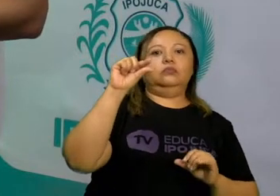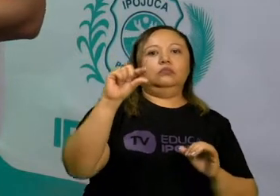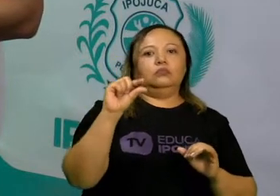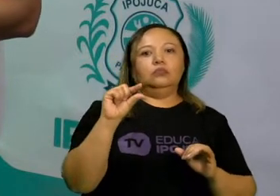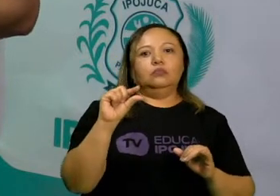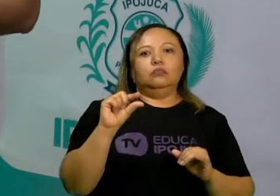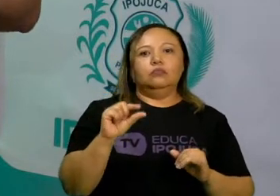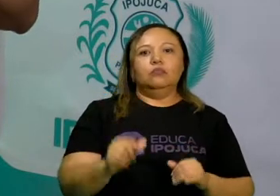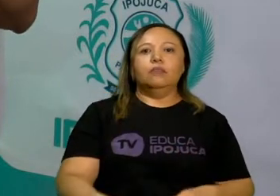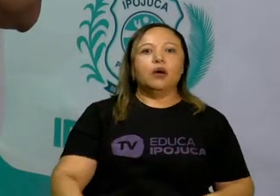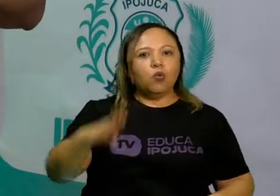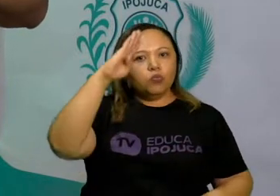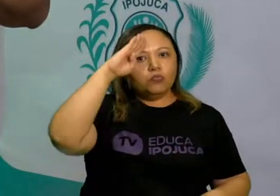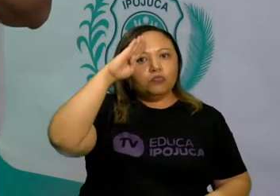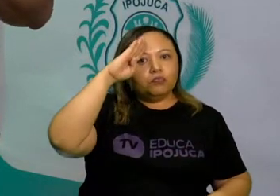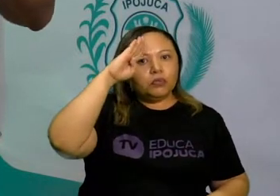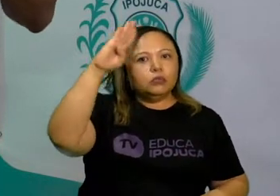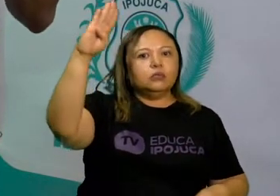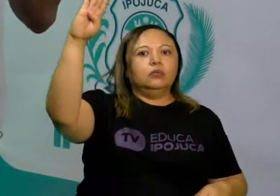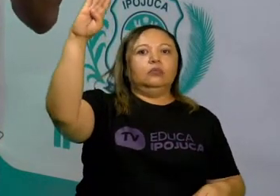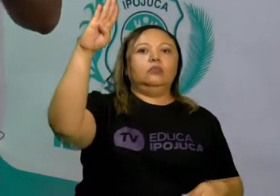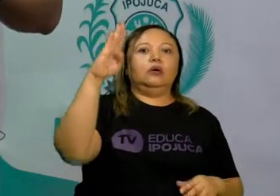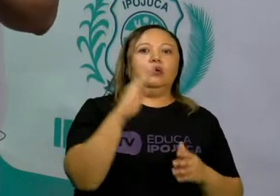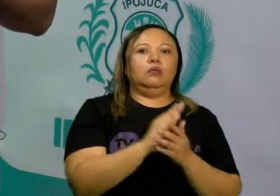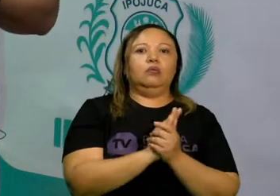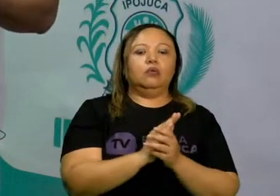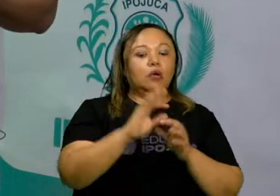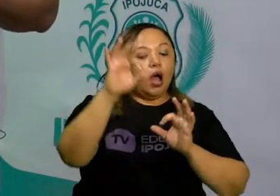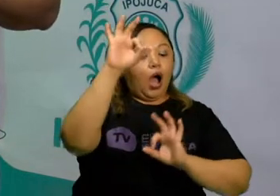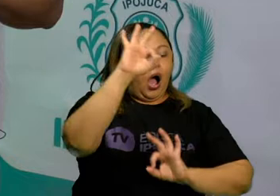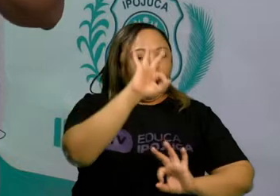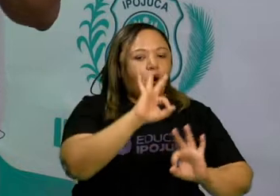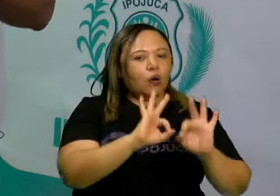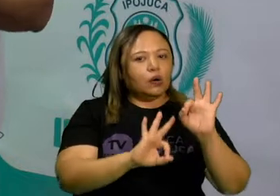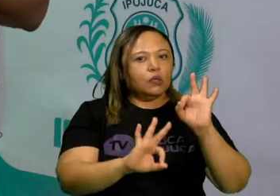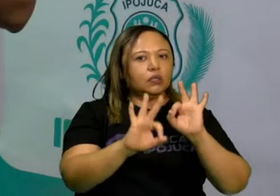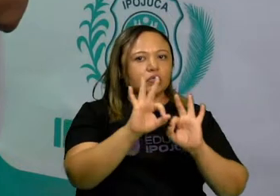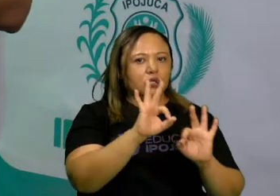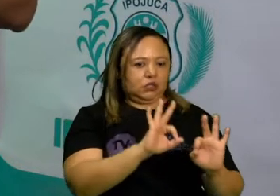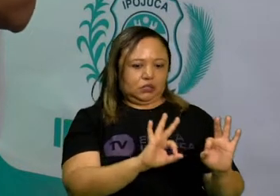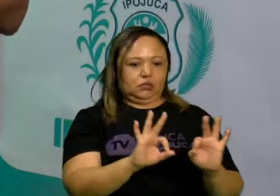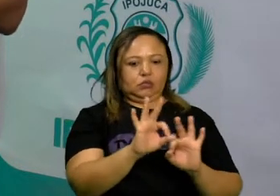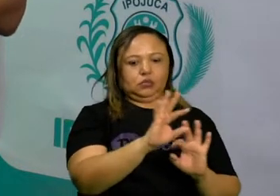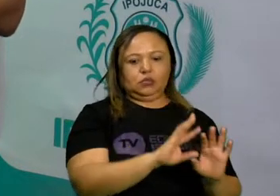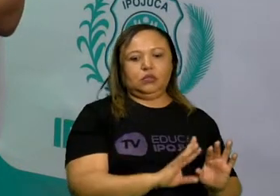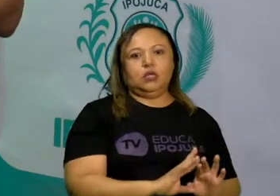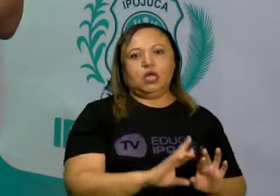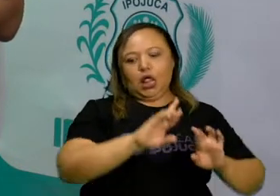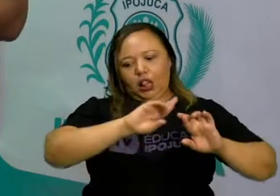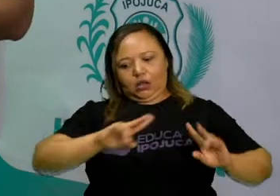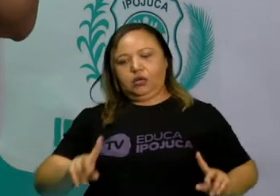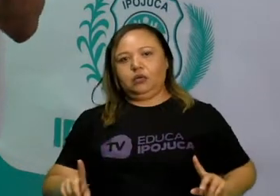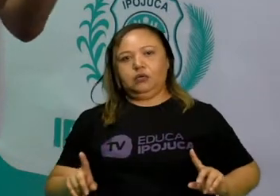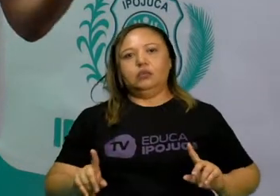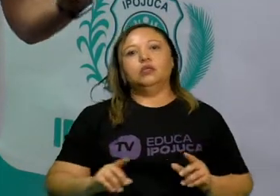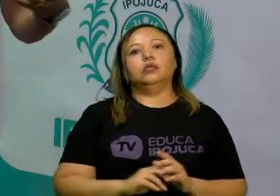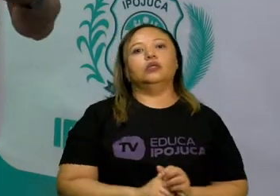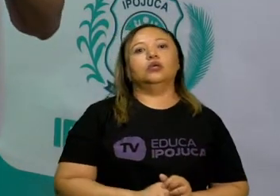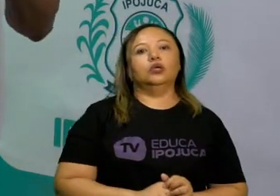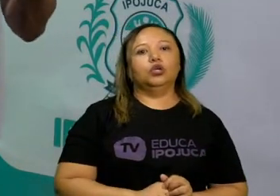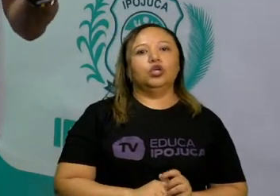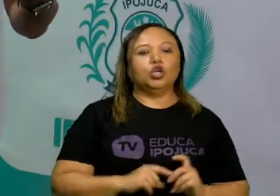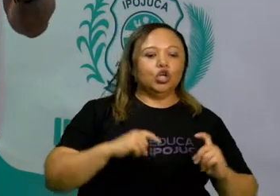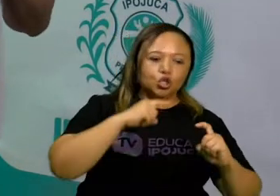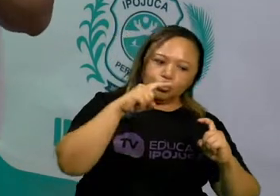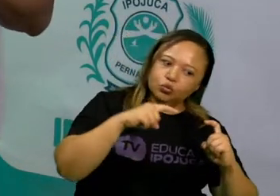principalmente com a questão das suas organizações, suas funções, suas intencionalidades, os